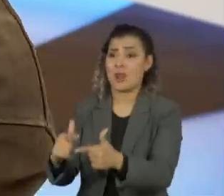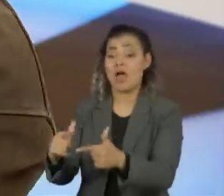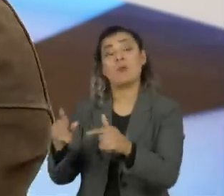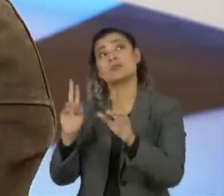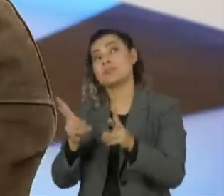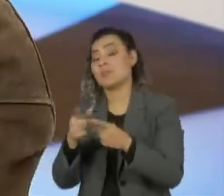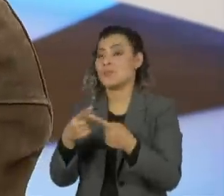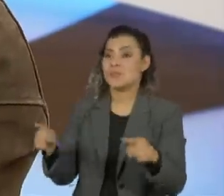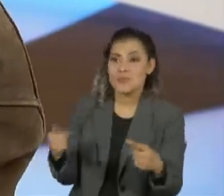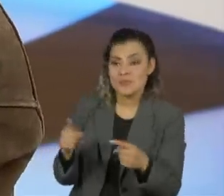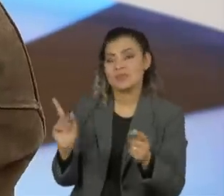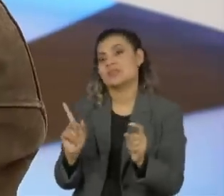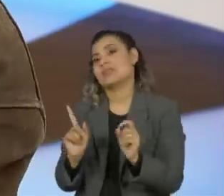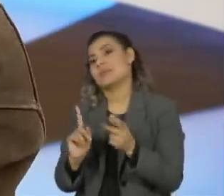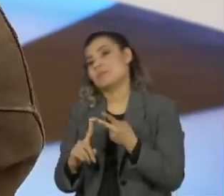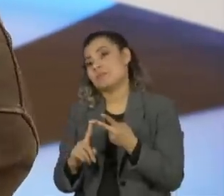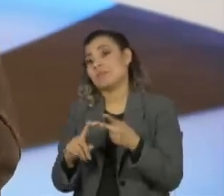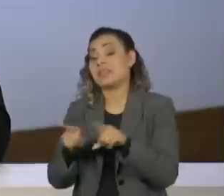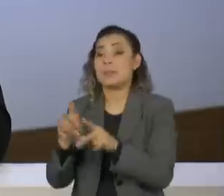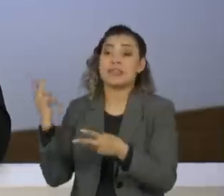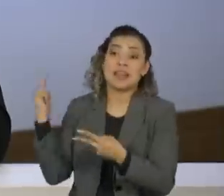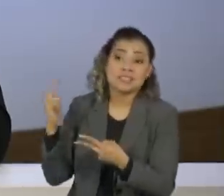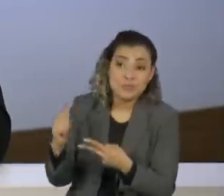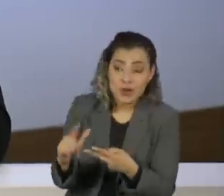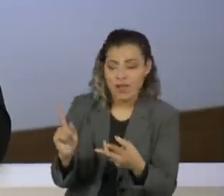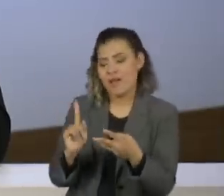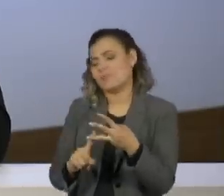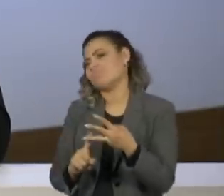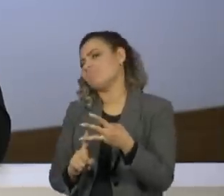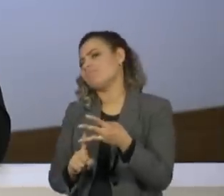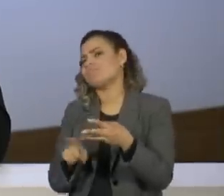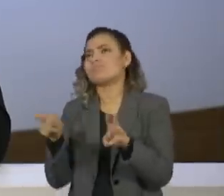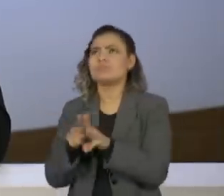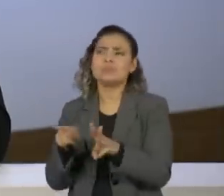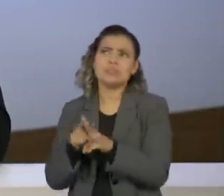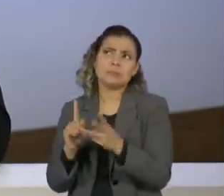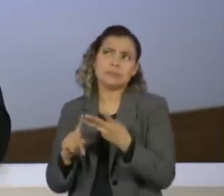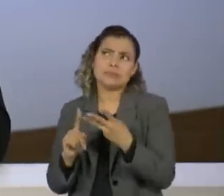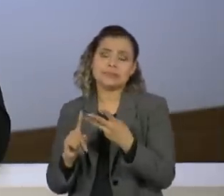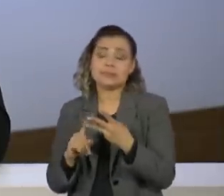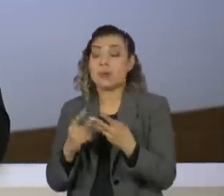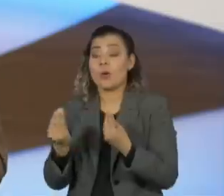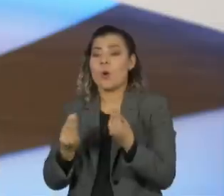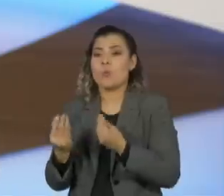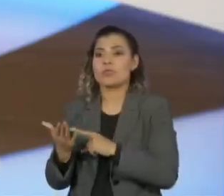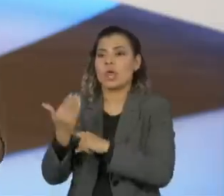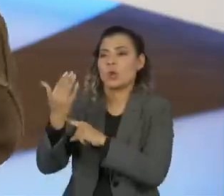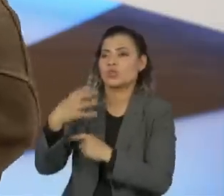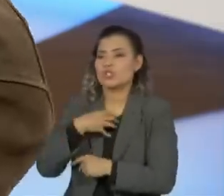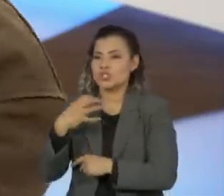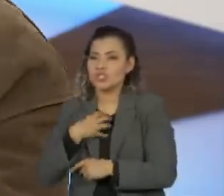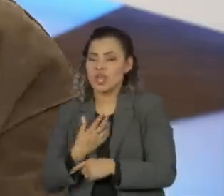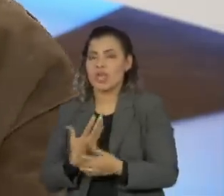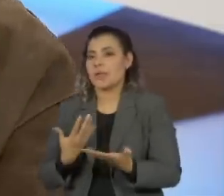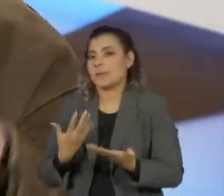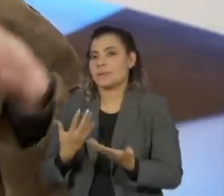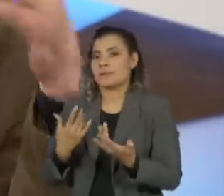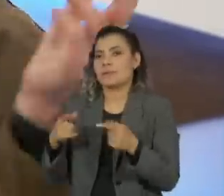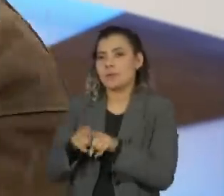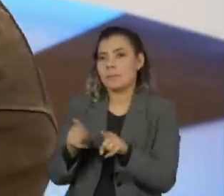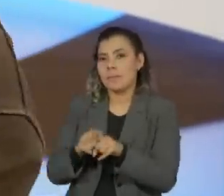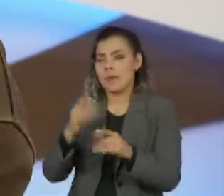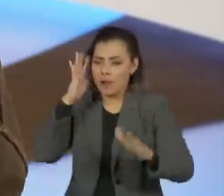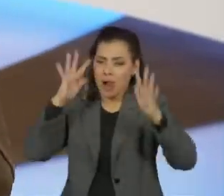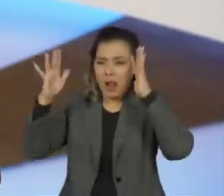música, como nos costumes, como nas... em terminologias, barato, isso aqui, viajou na